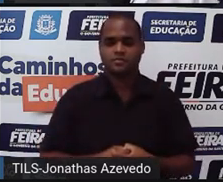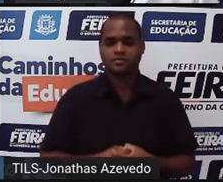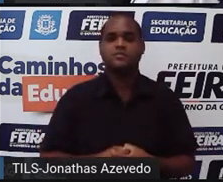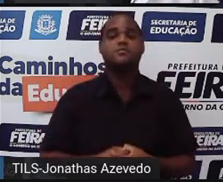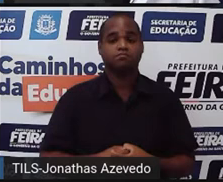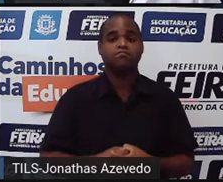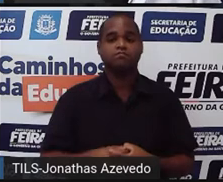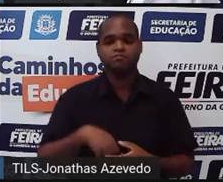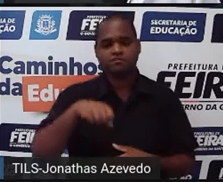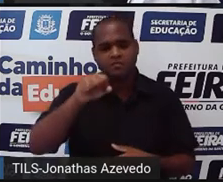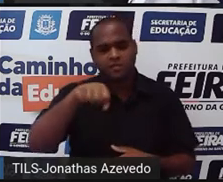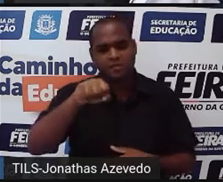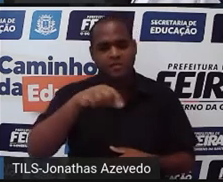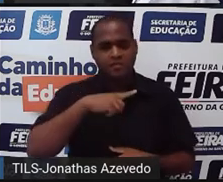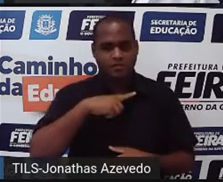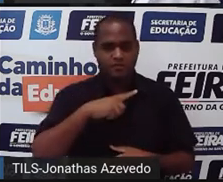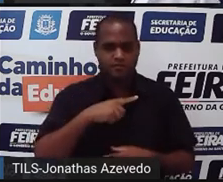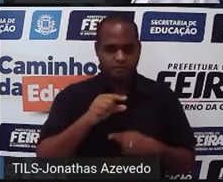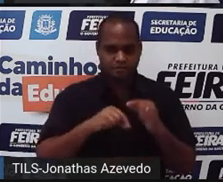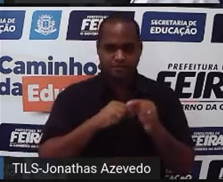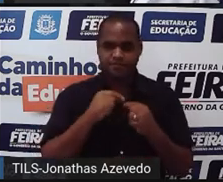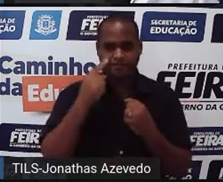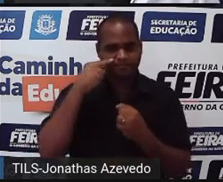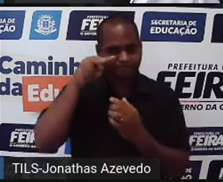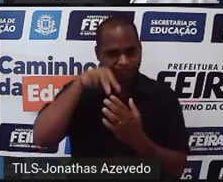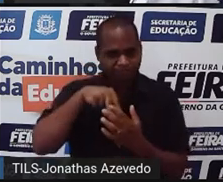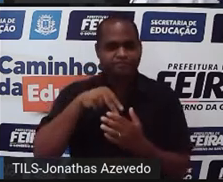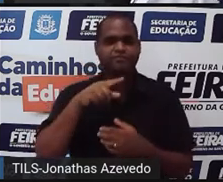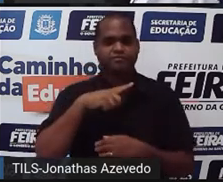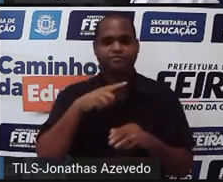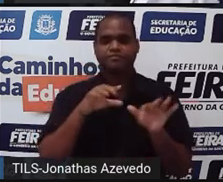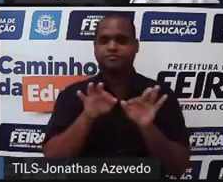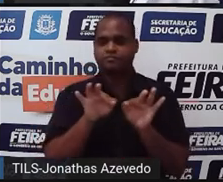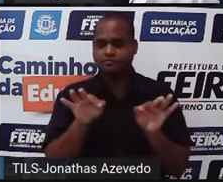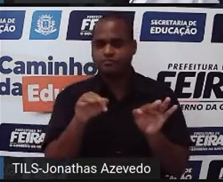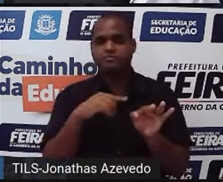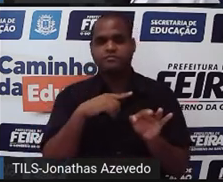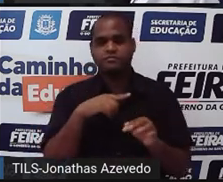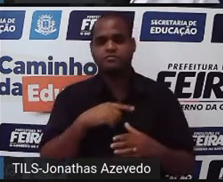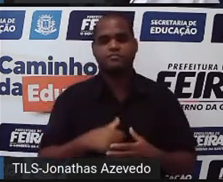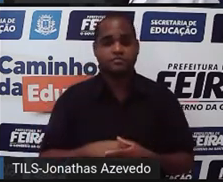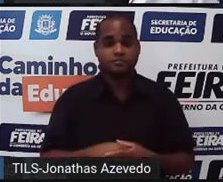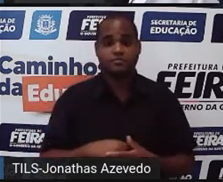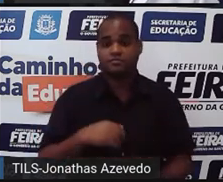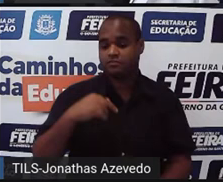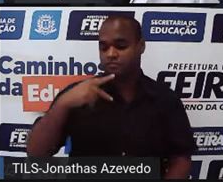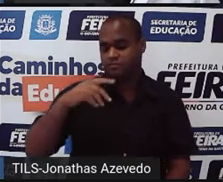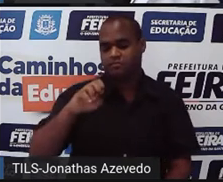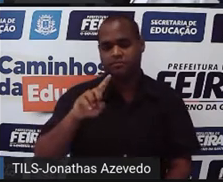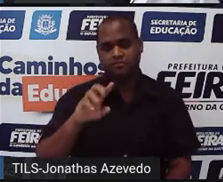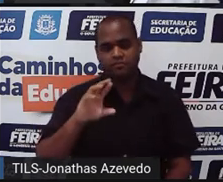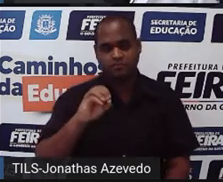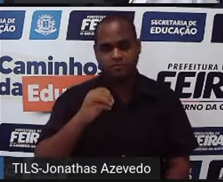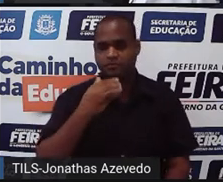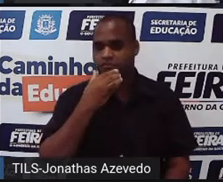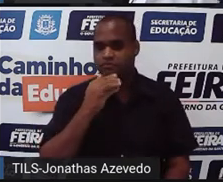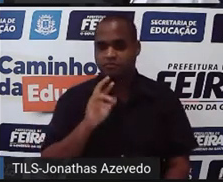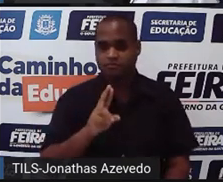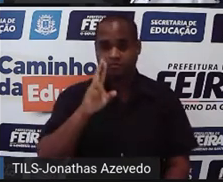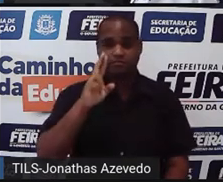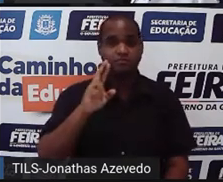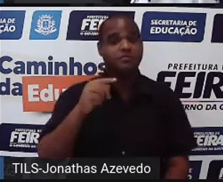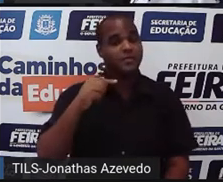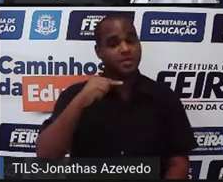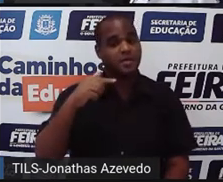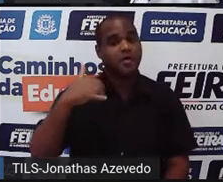Belezinha? Eu vou ler aqui para você, tá? A frase é o seguinte, Pedro, o gerente do banco ligou.